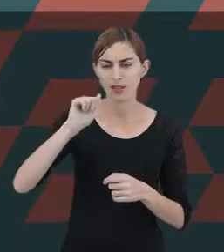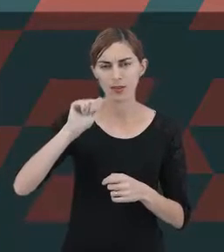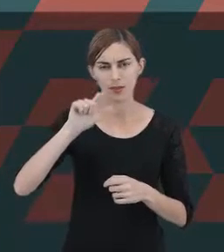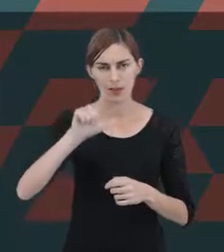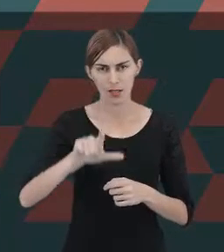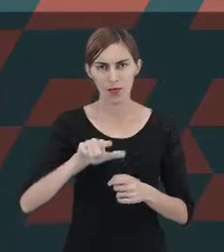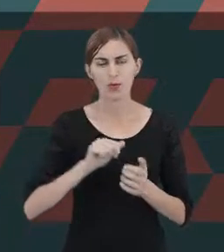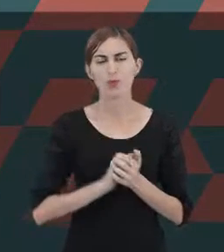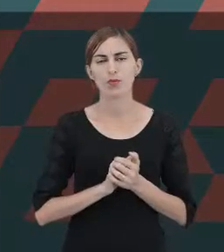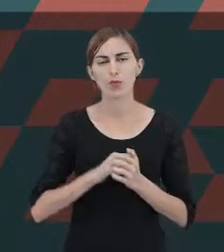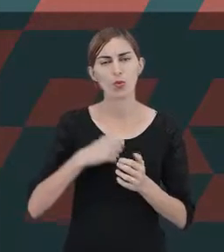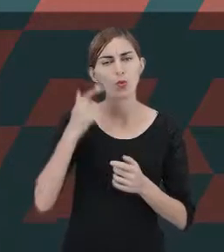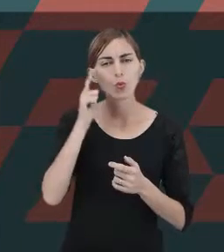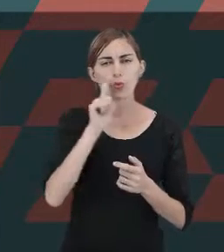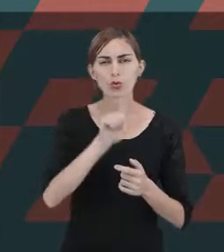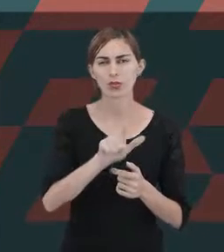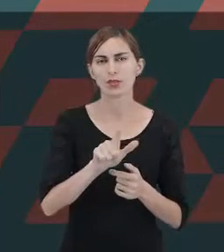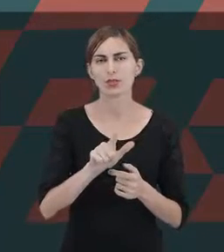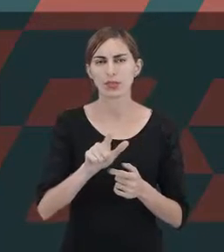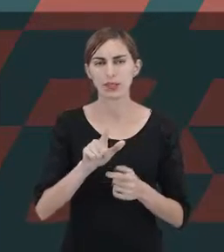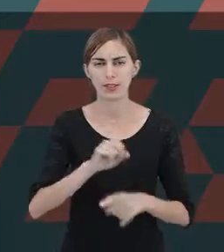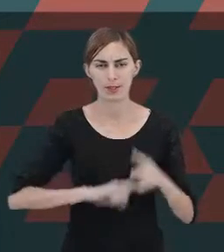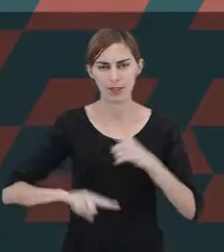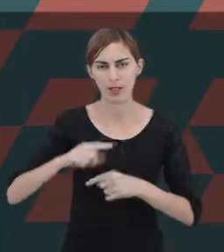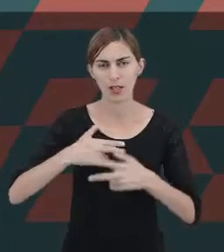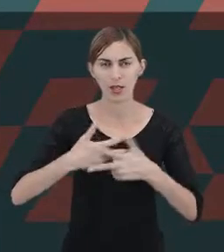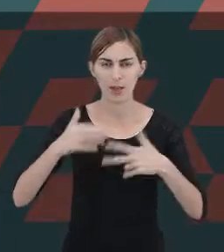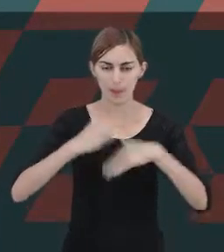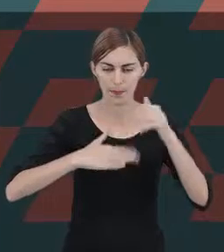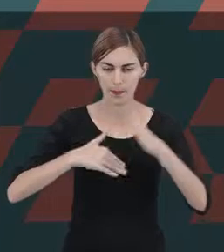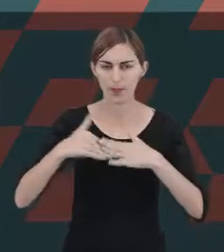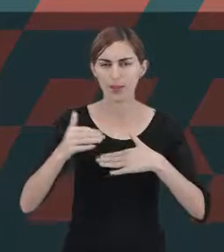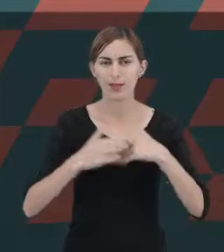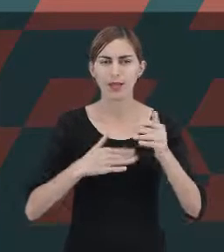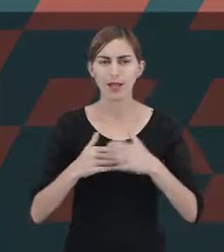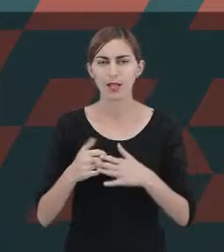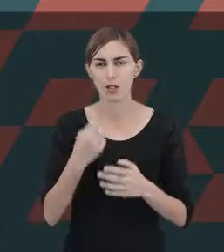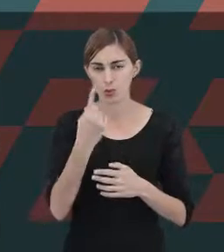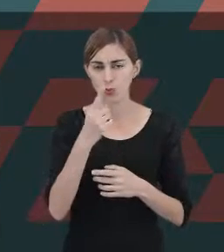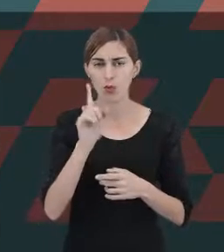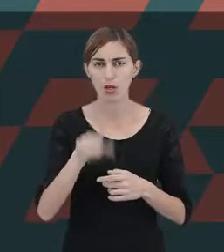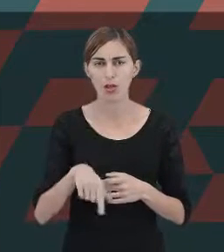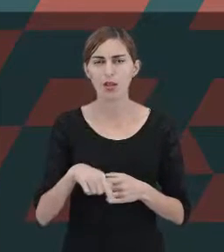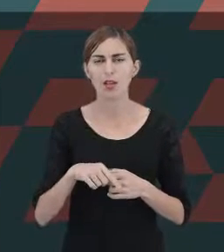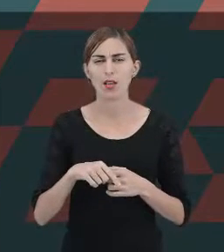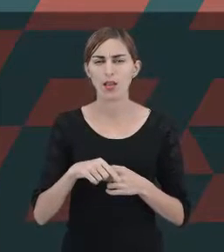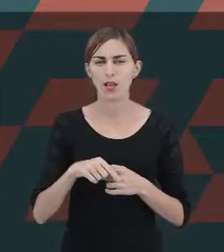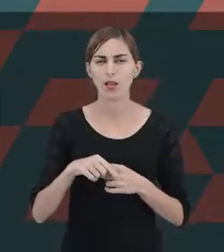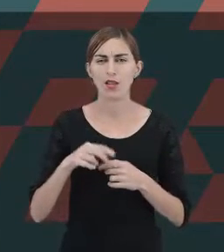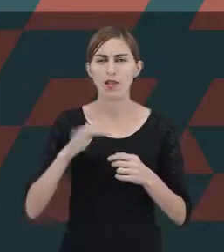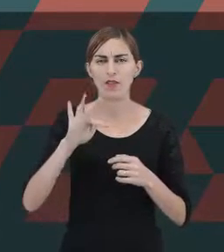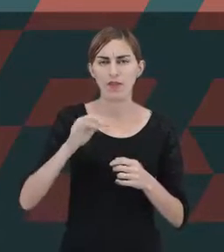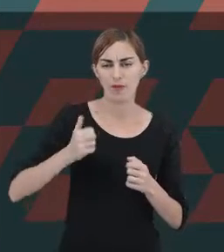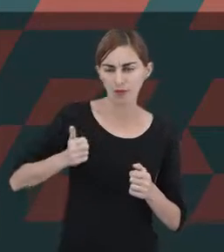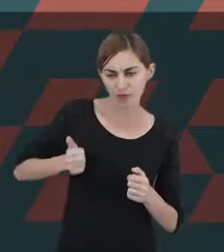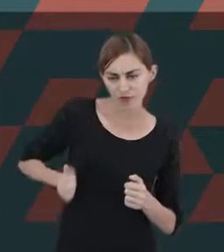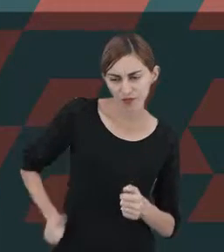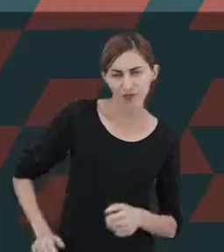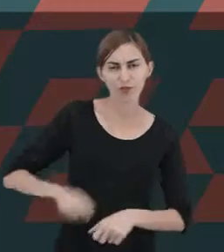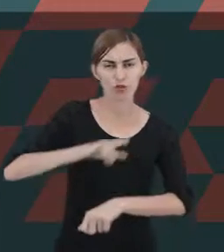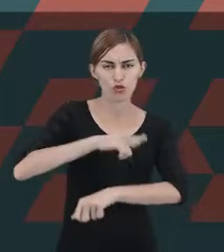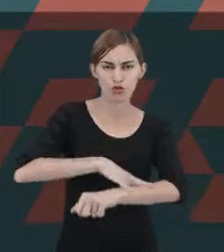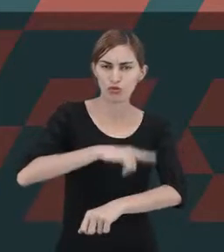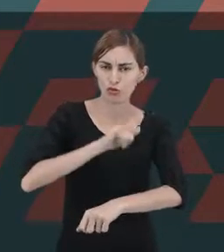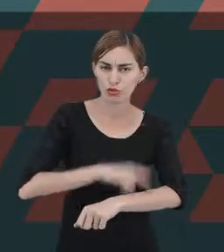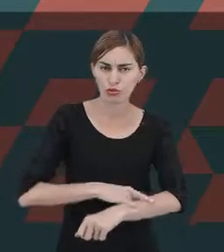conseguir o controle de certas habilidades. Uma delas seria o controle das fezes e da urina, que,